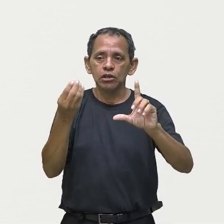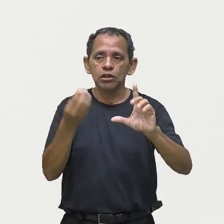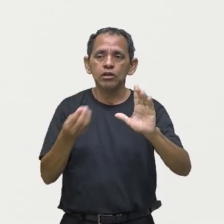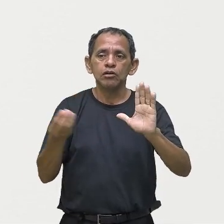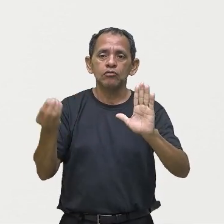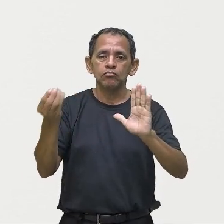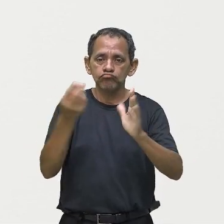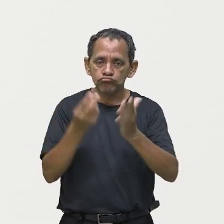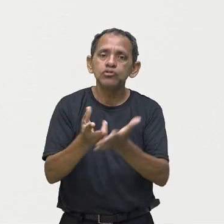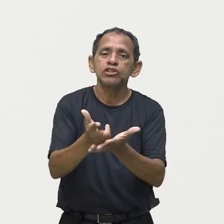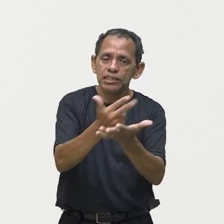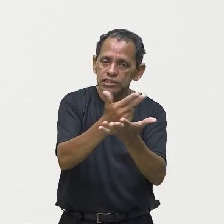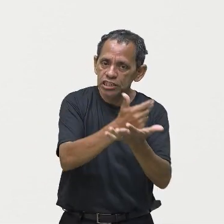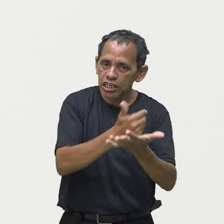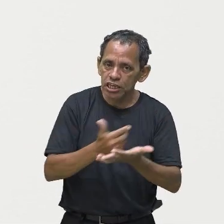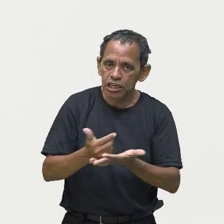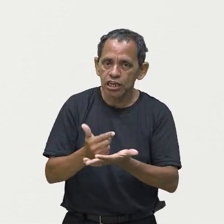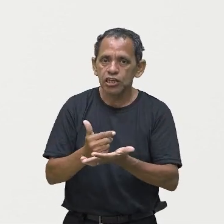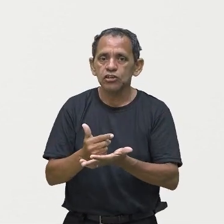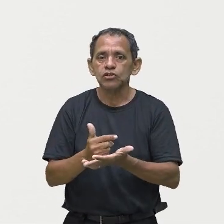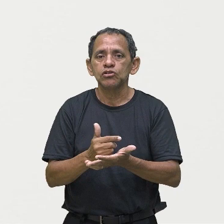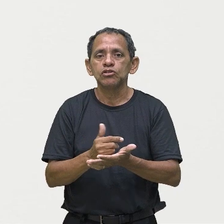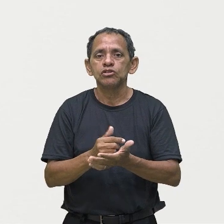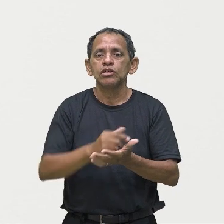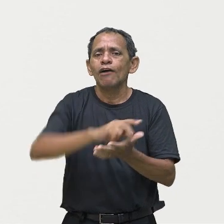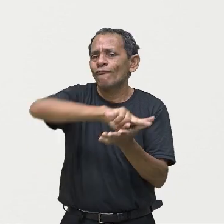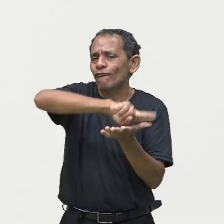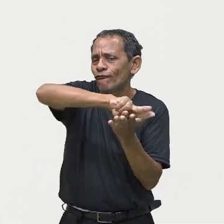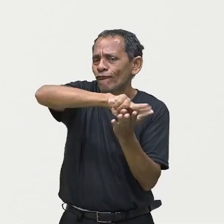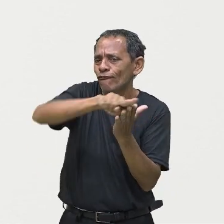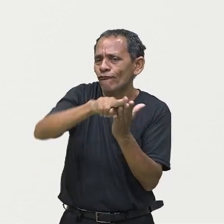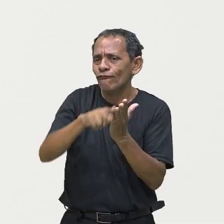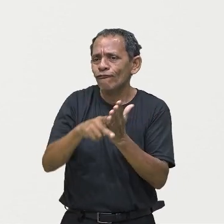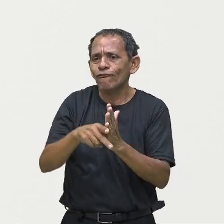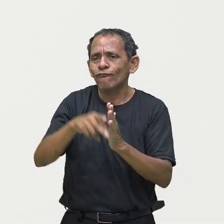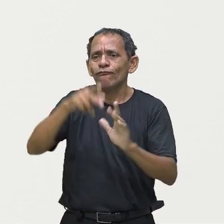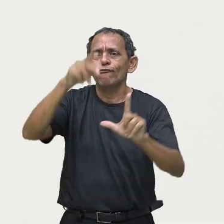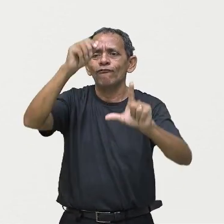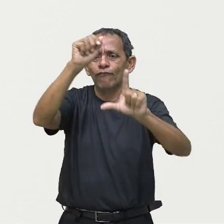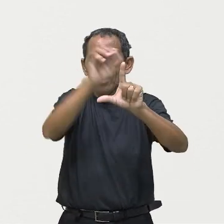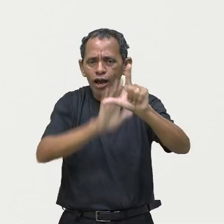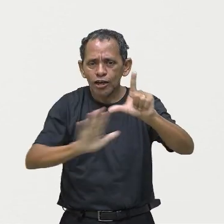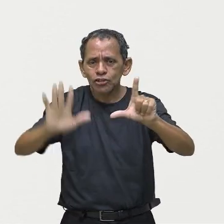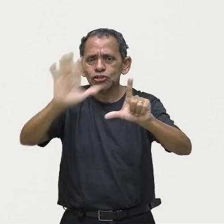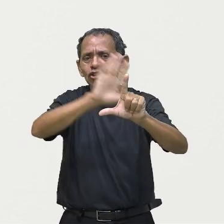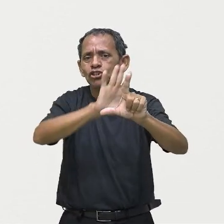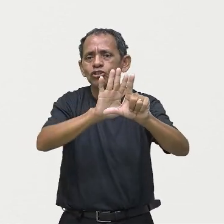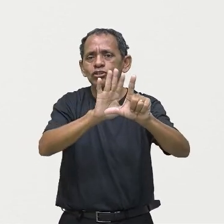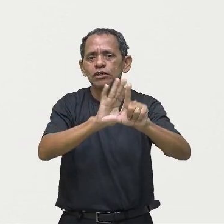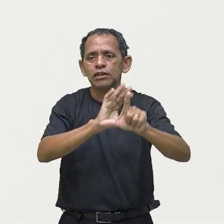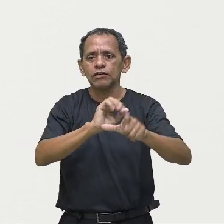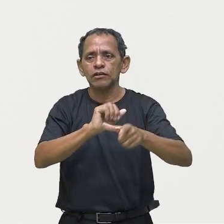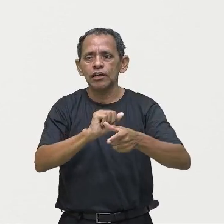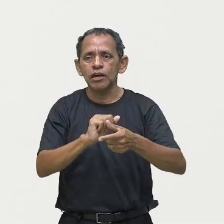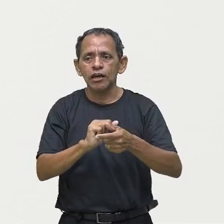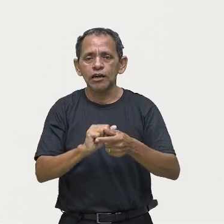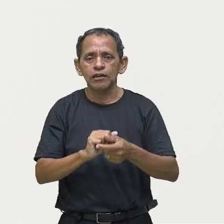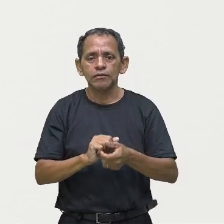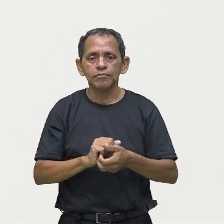desenhos e demais elementos visuais gráficos, porque eles vão ajudar